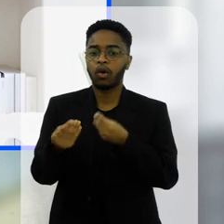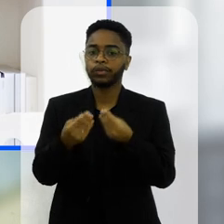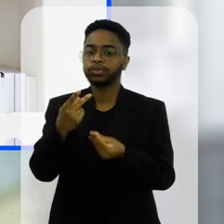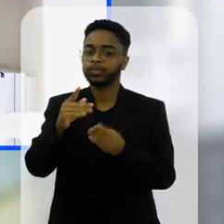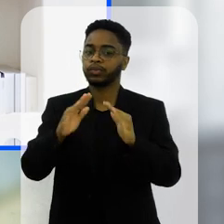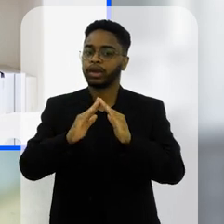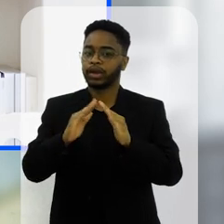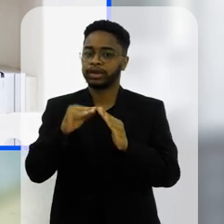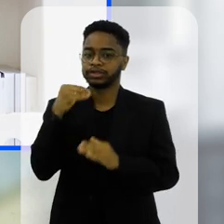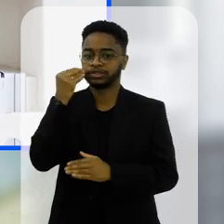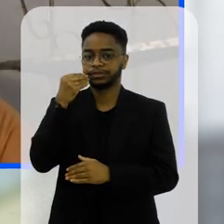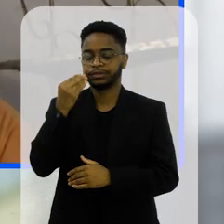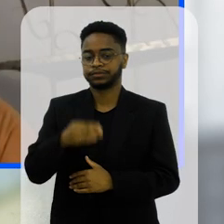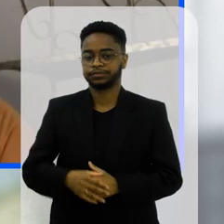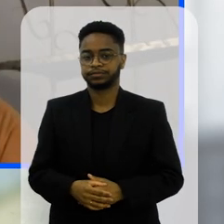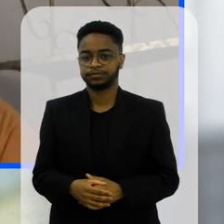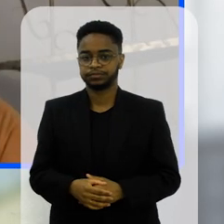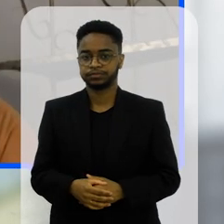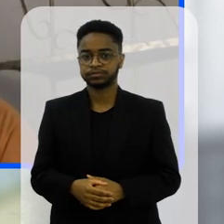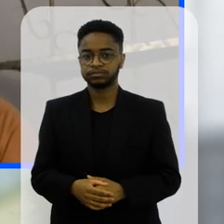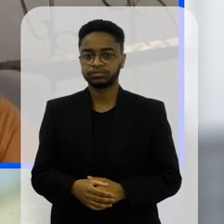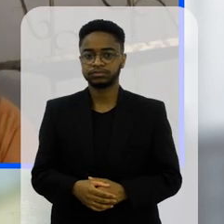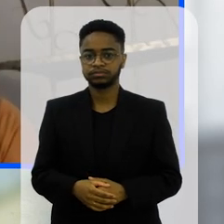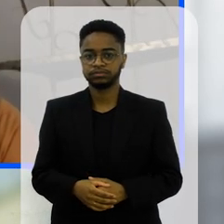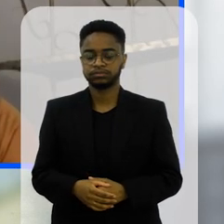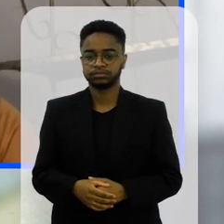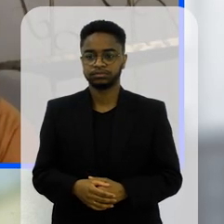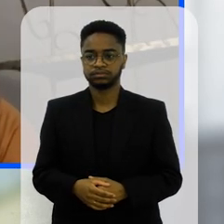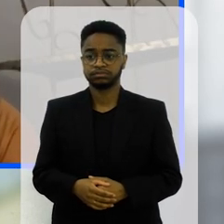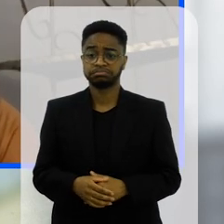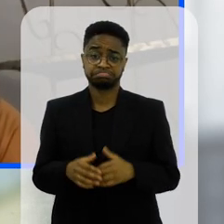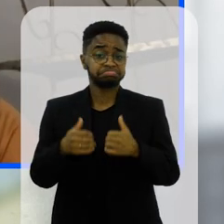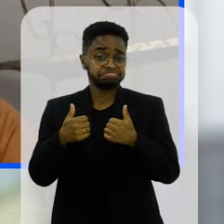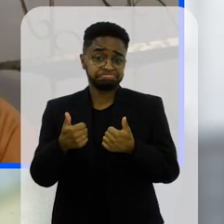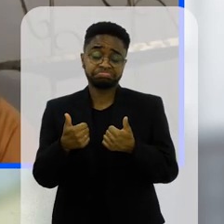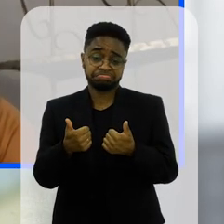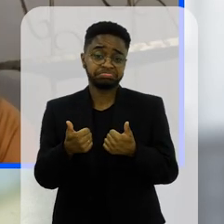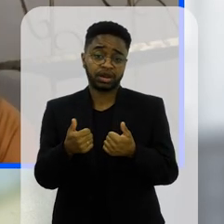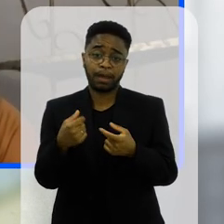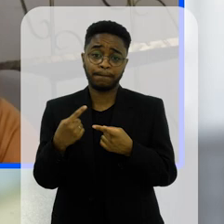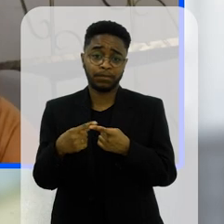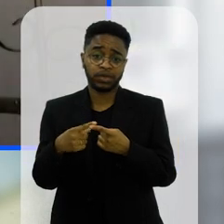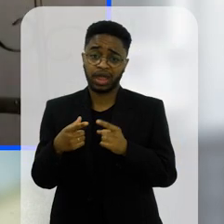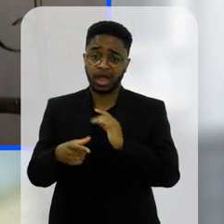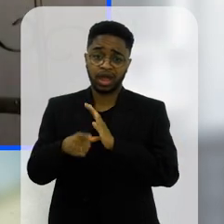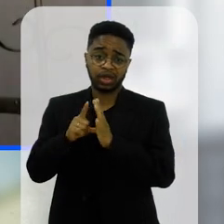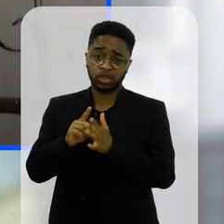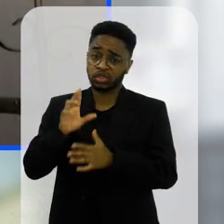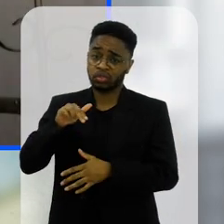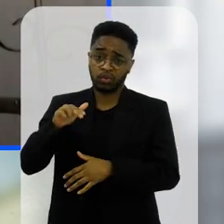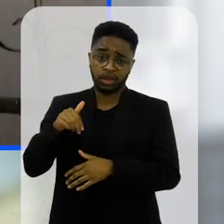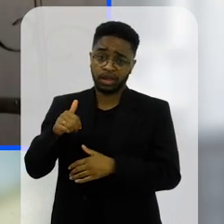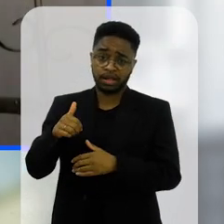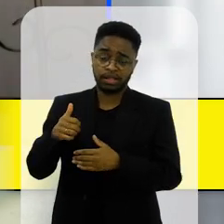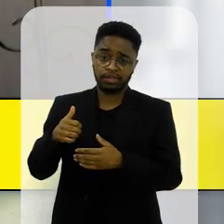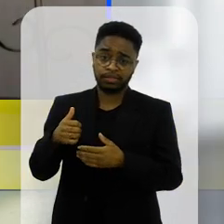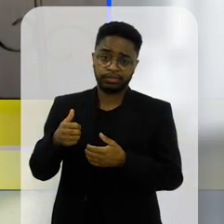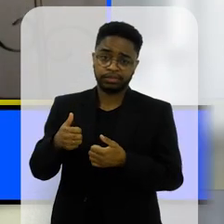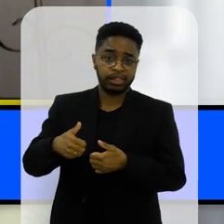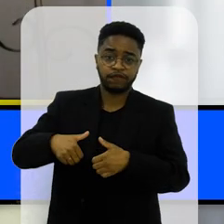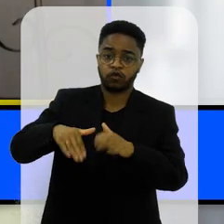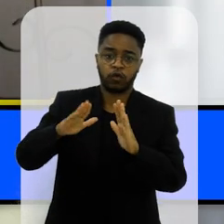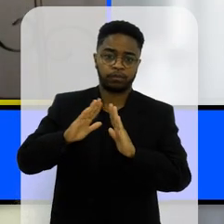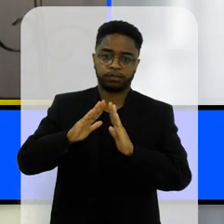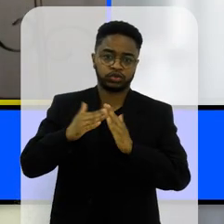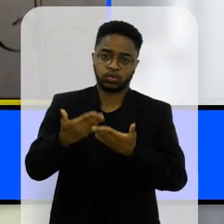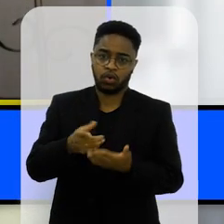na casa de vocês essa experiência É, está sendo tranquilo porque eles nunca levaram ou nunca fui a favor